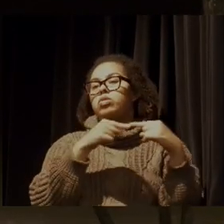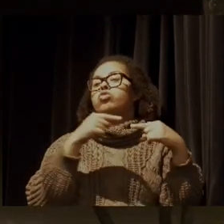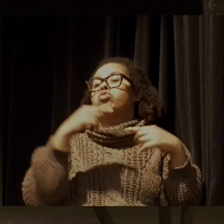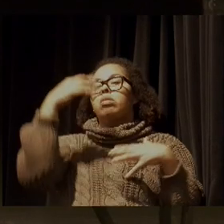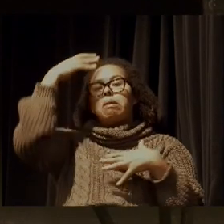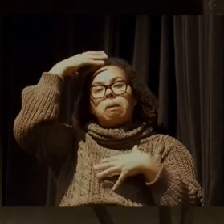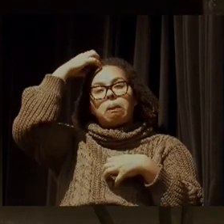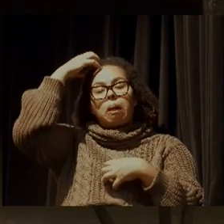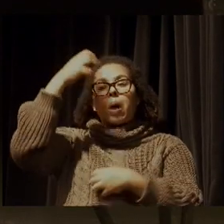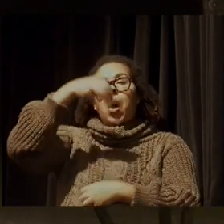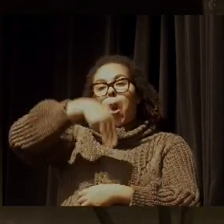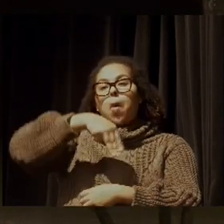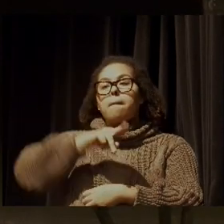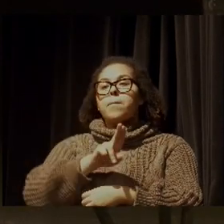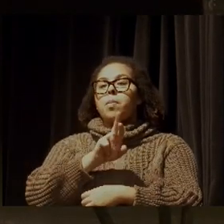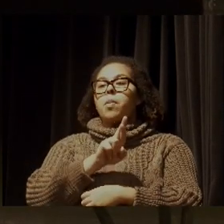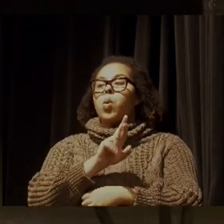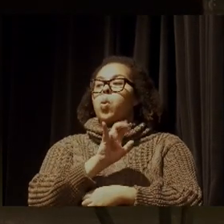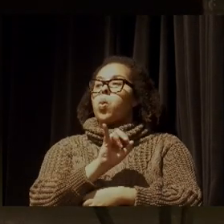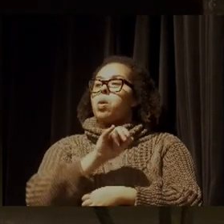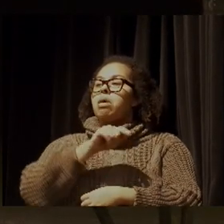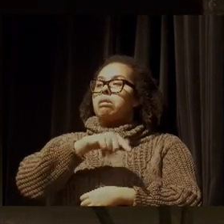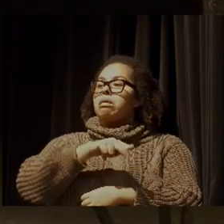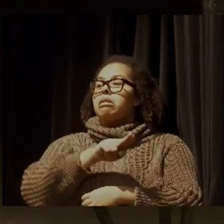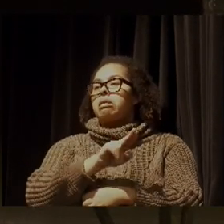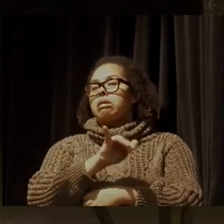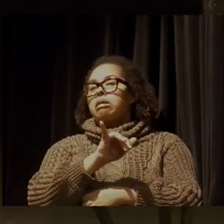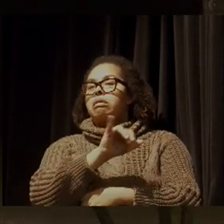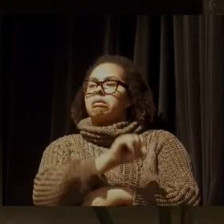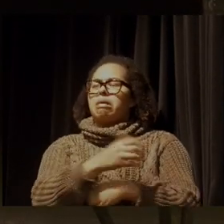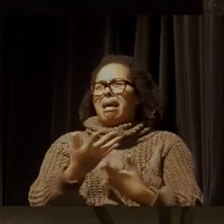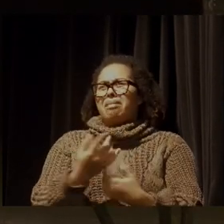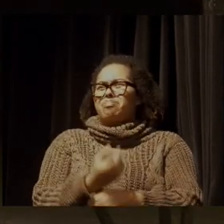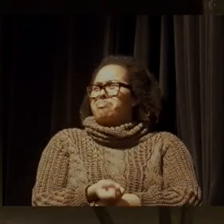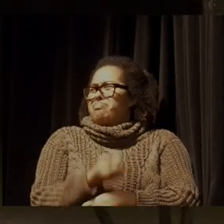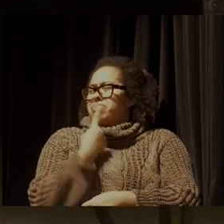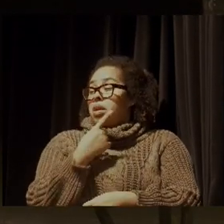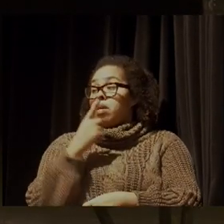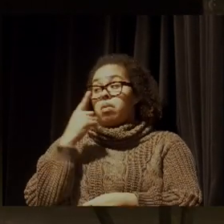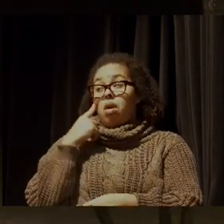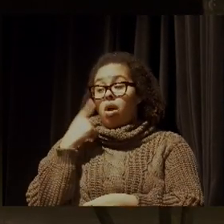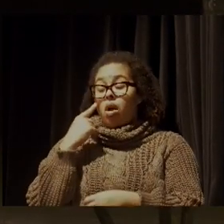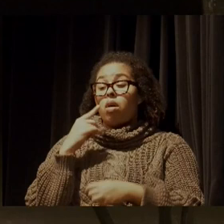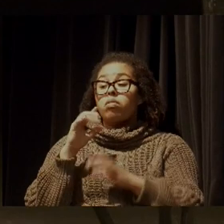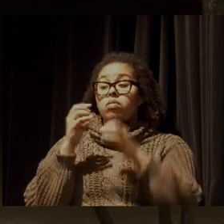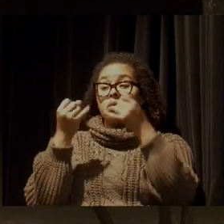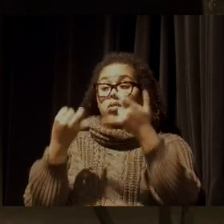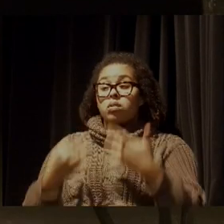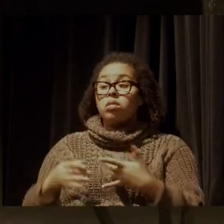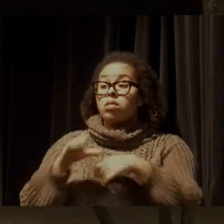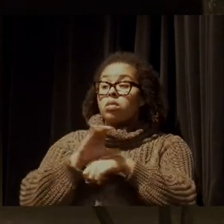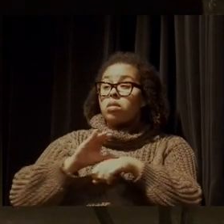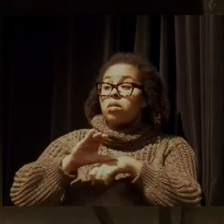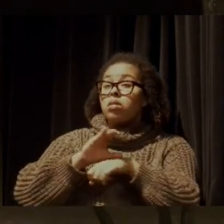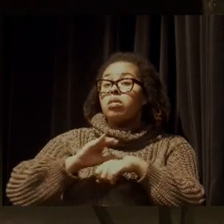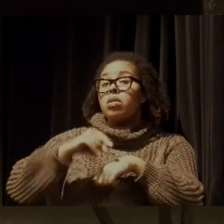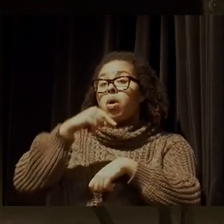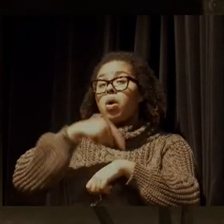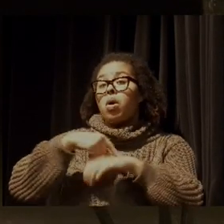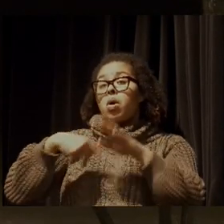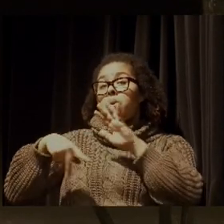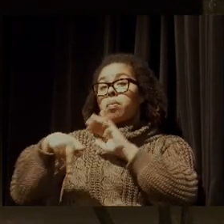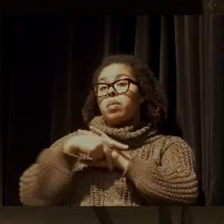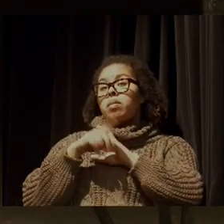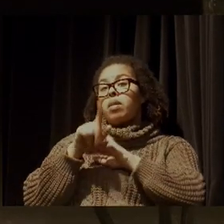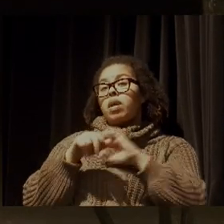mundo diz, ah, mas é esquisito. E daí vou contar uma questão que envolve a constituinte e o tempo da constituinte, que é